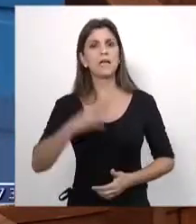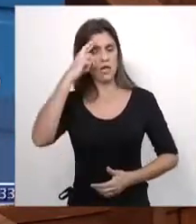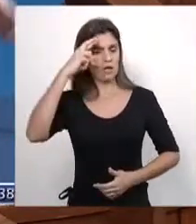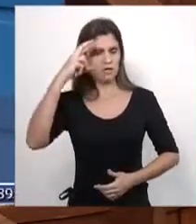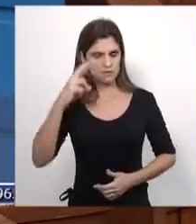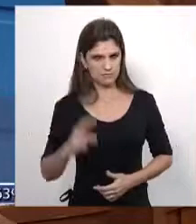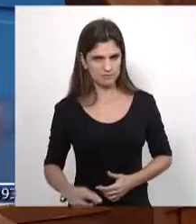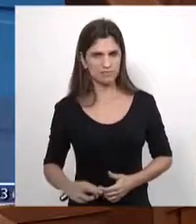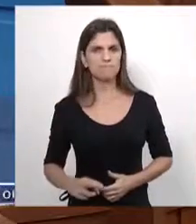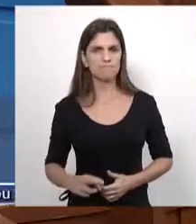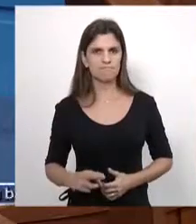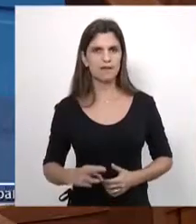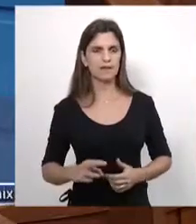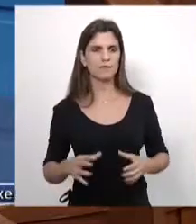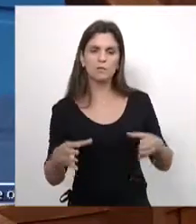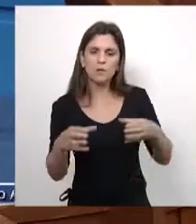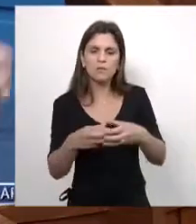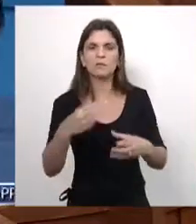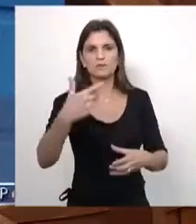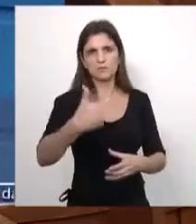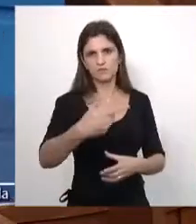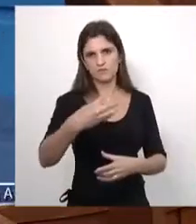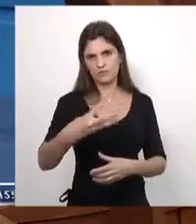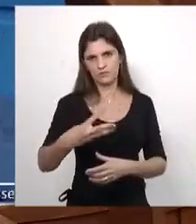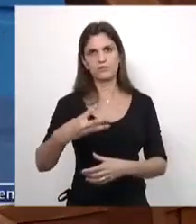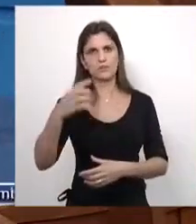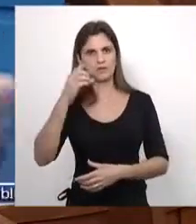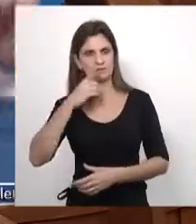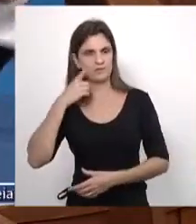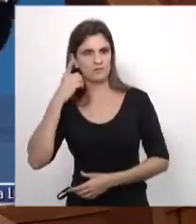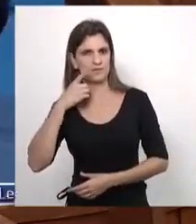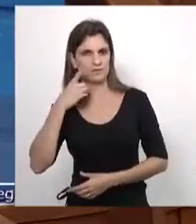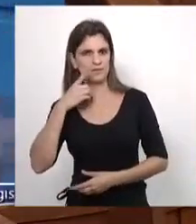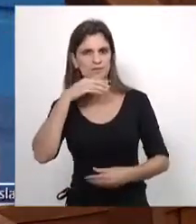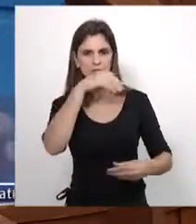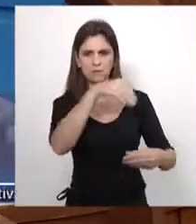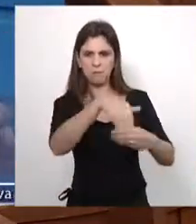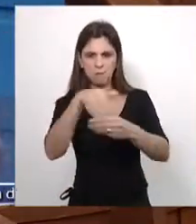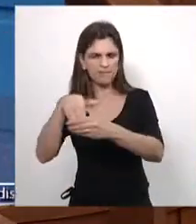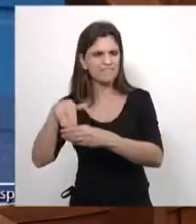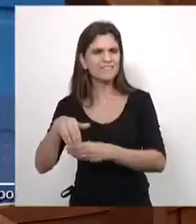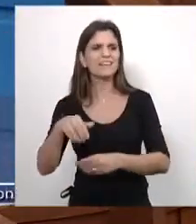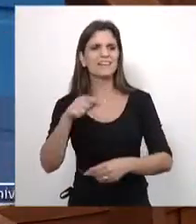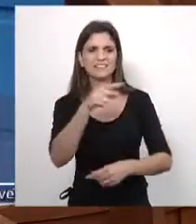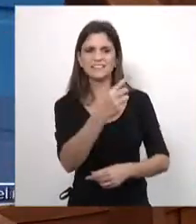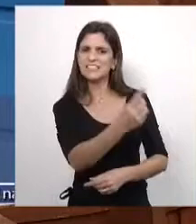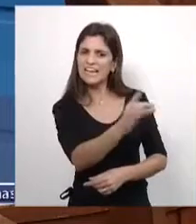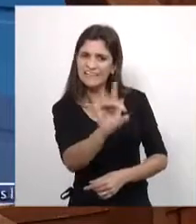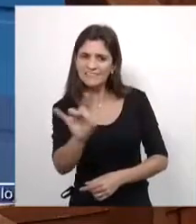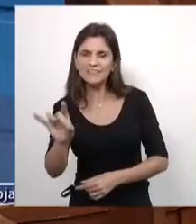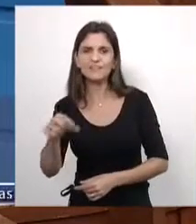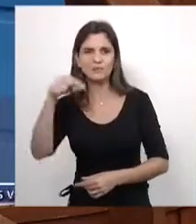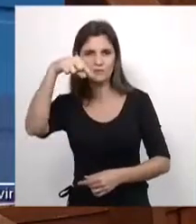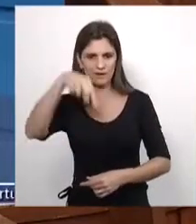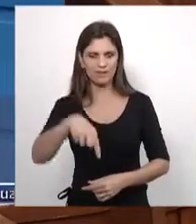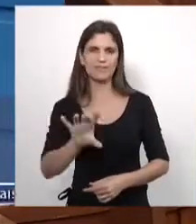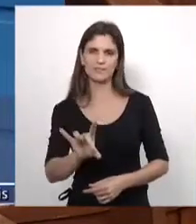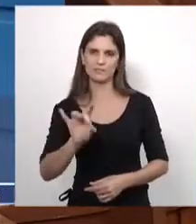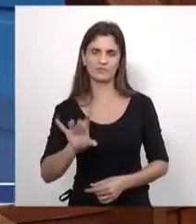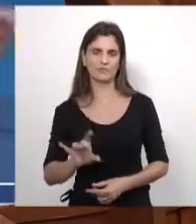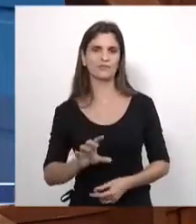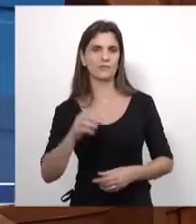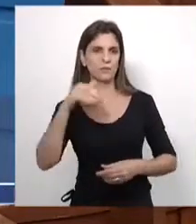respeito pelos 24 deputados, pelo mandato de todos, porque eu sei a dificuldade que é conseguir um mandato para chegar nesse